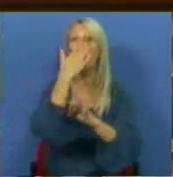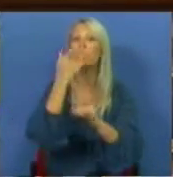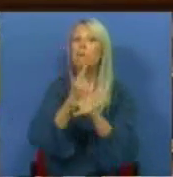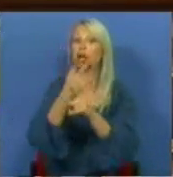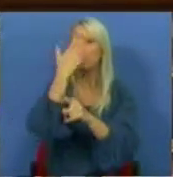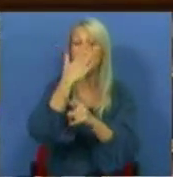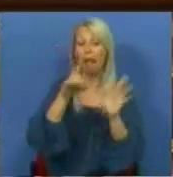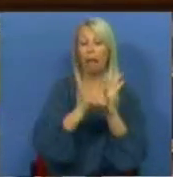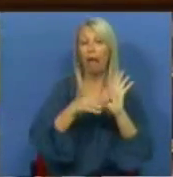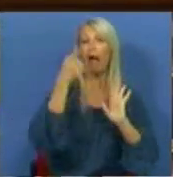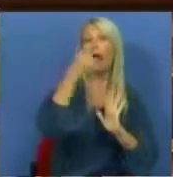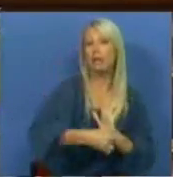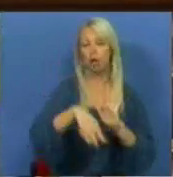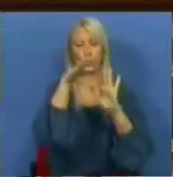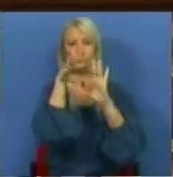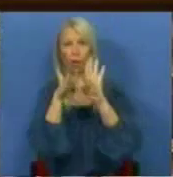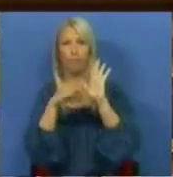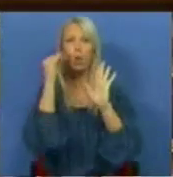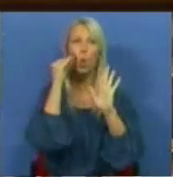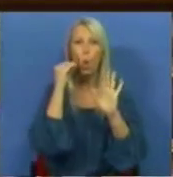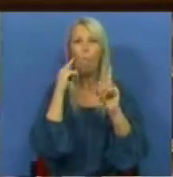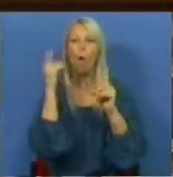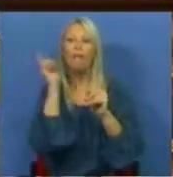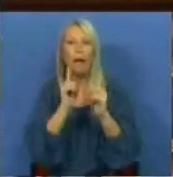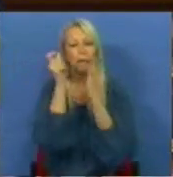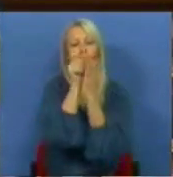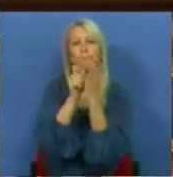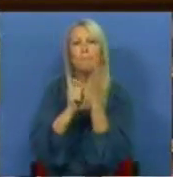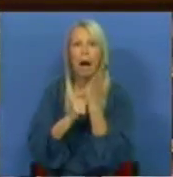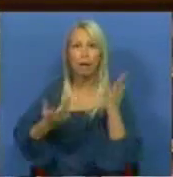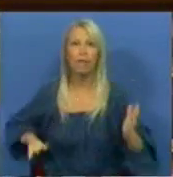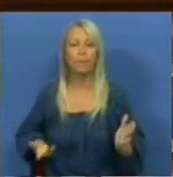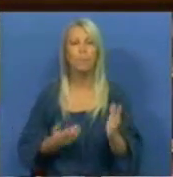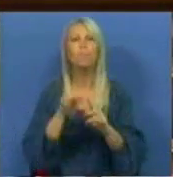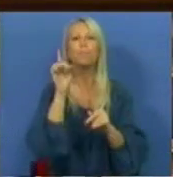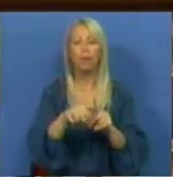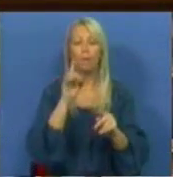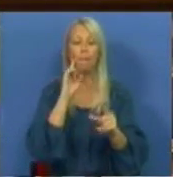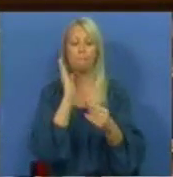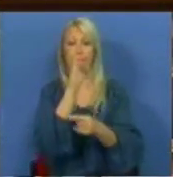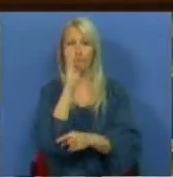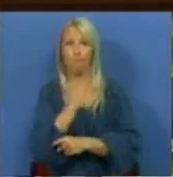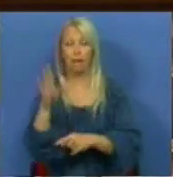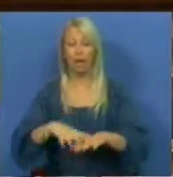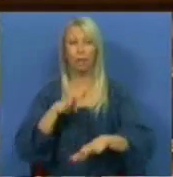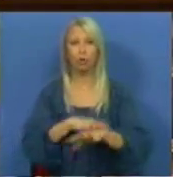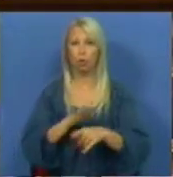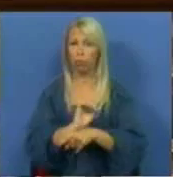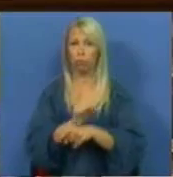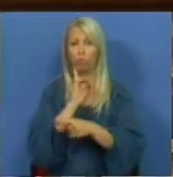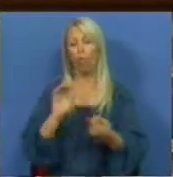programação, a calendarização da atividade. A agilização de procedimentos administrativos é transformada em